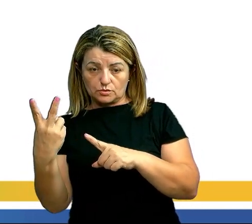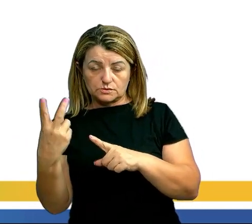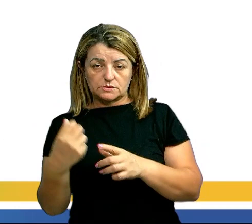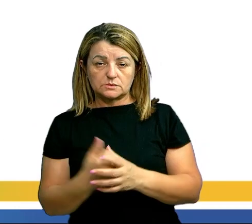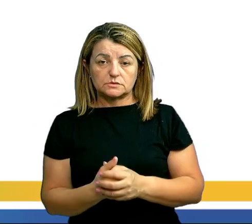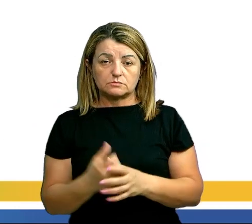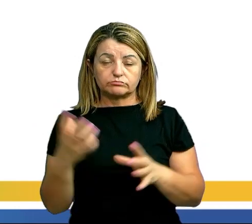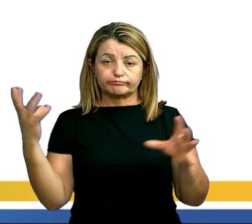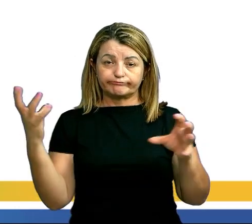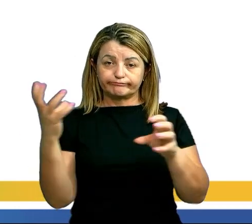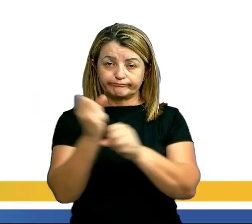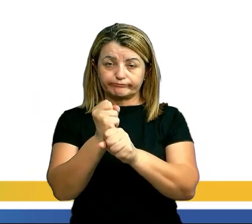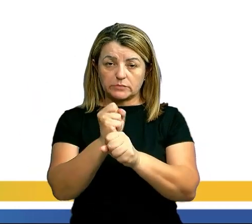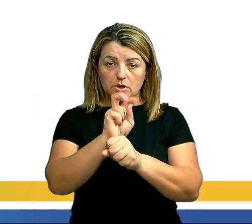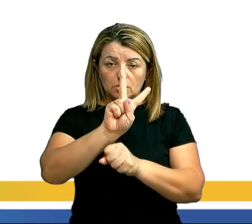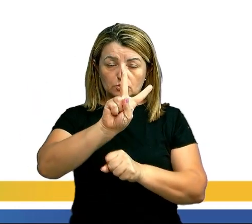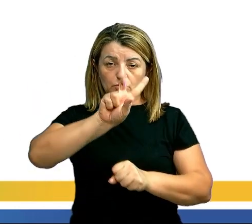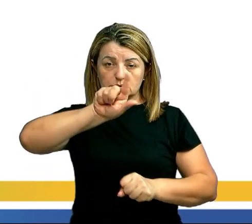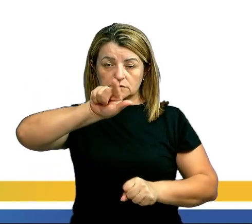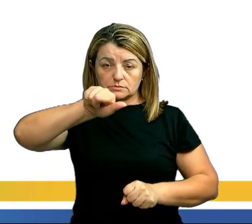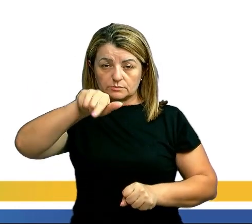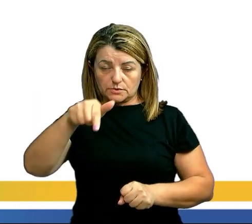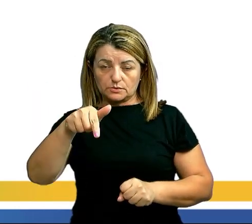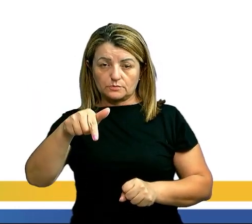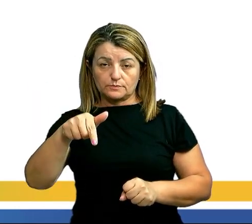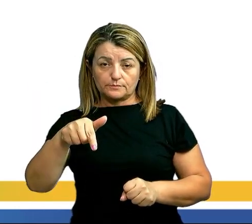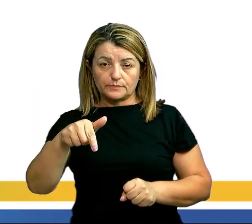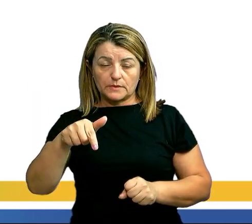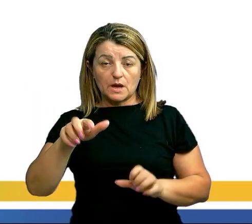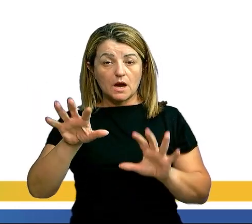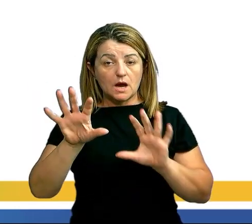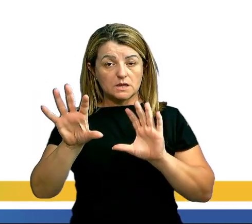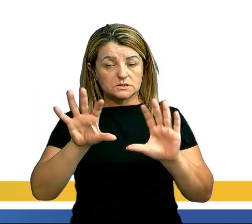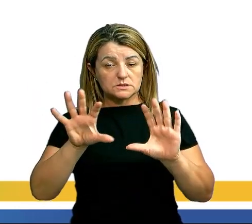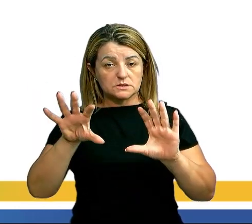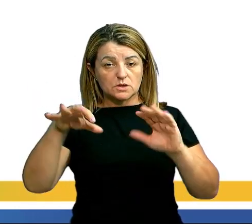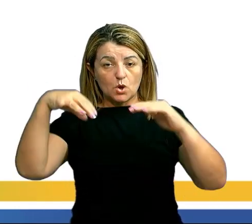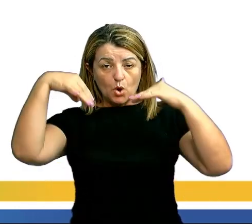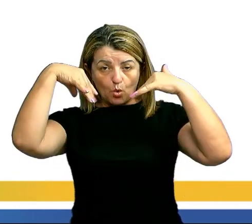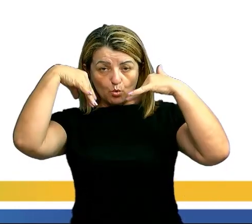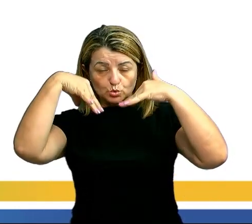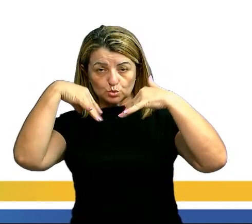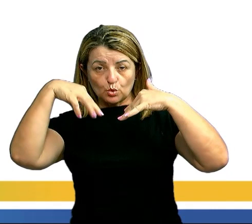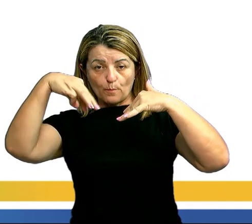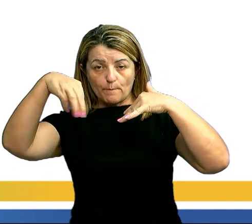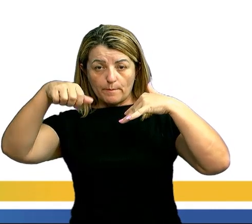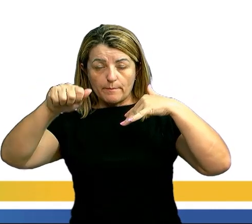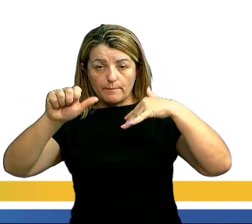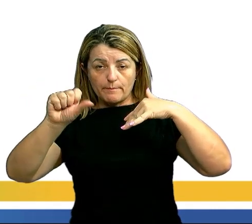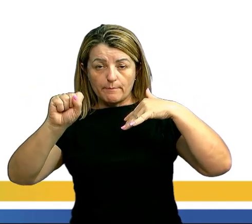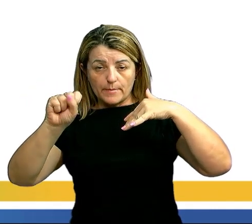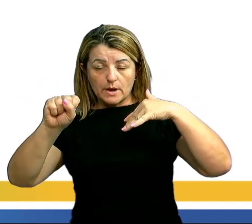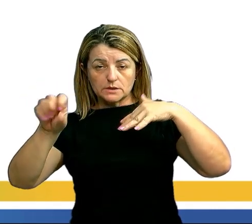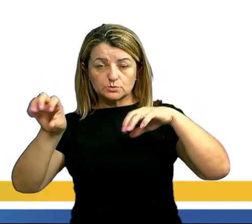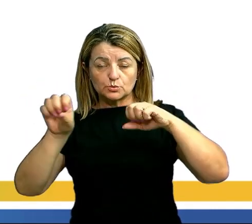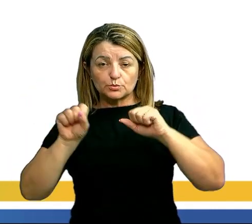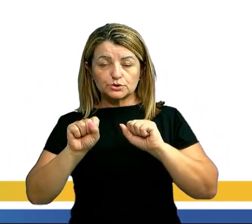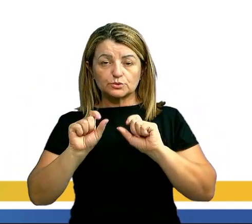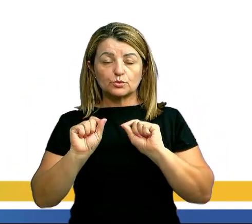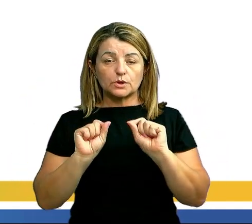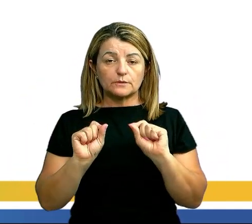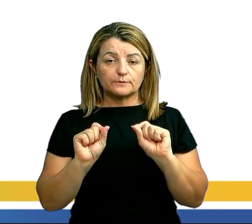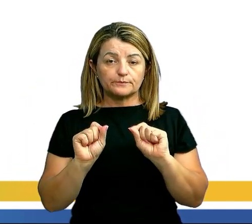.268 joules ou seja logo a massa do suor ela pode ser obtida a partir de